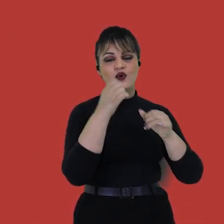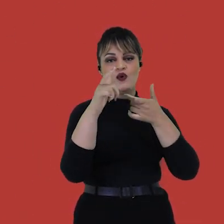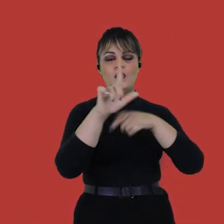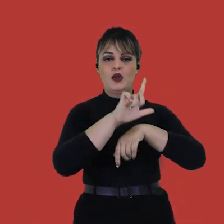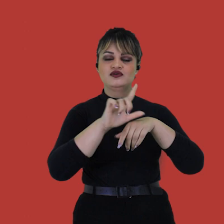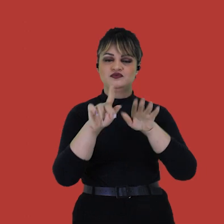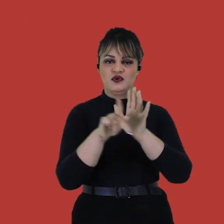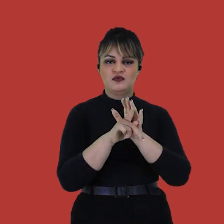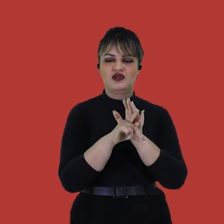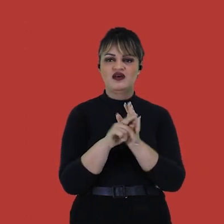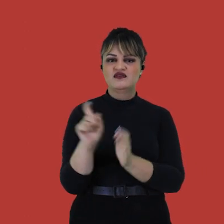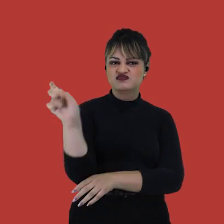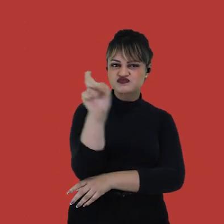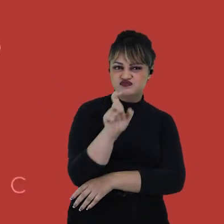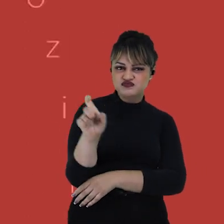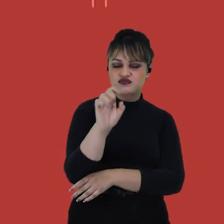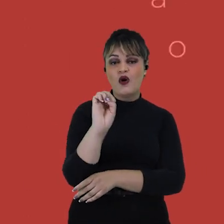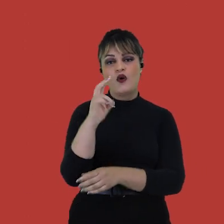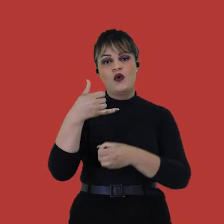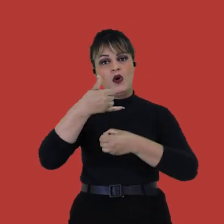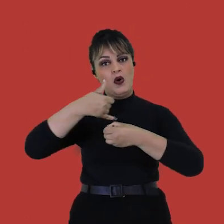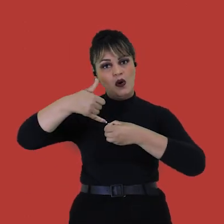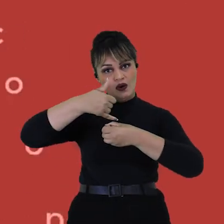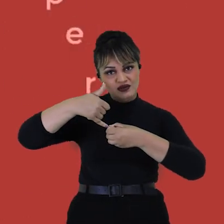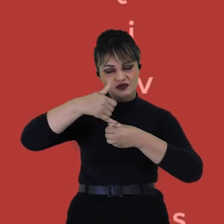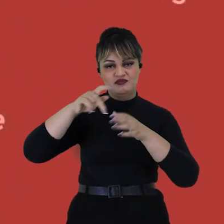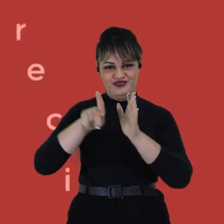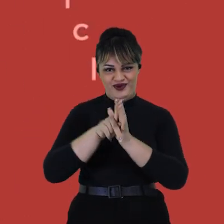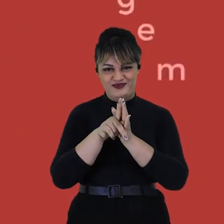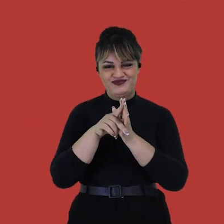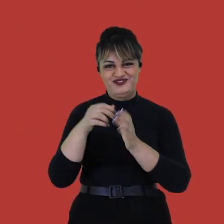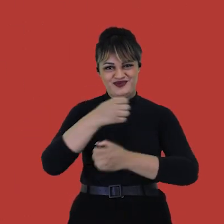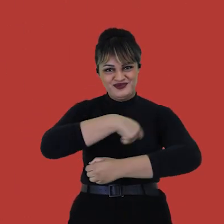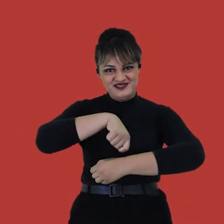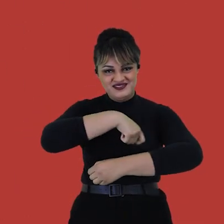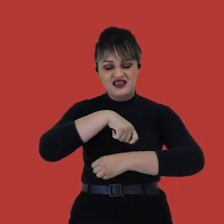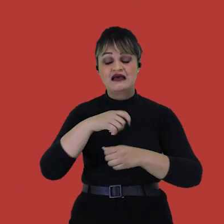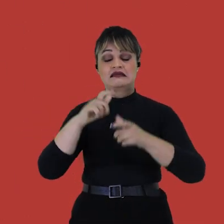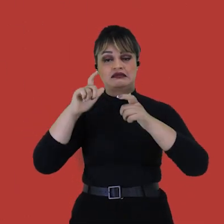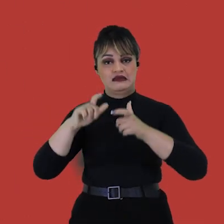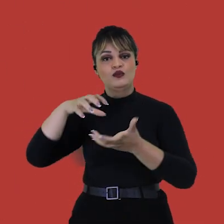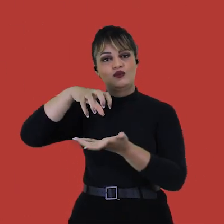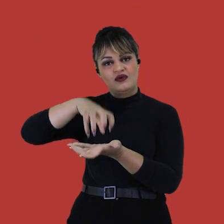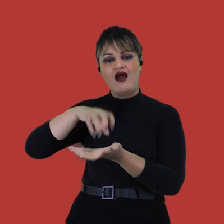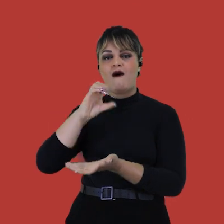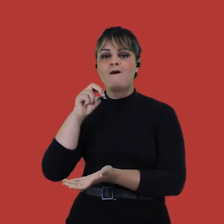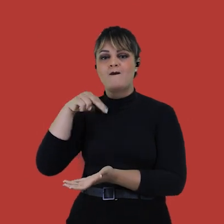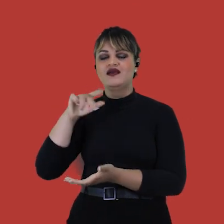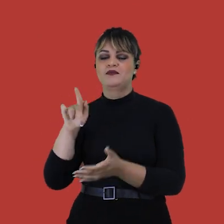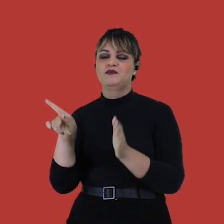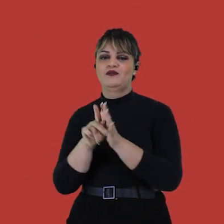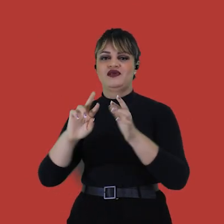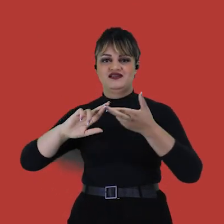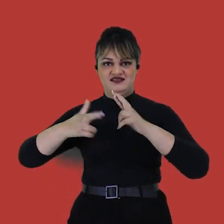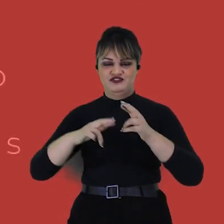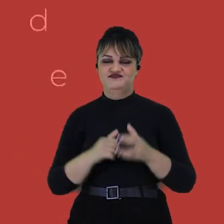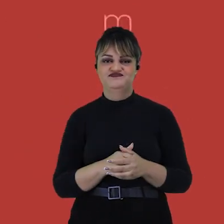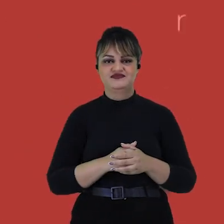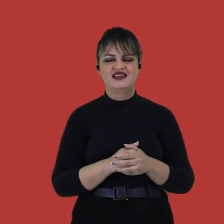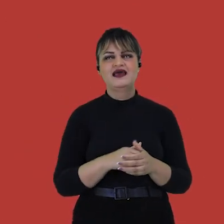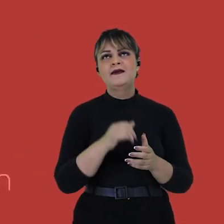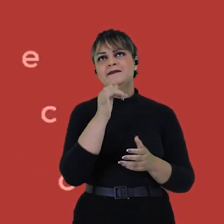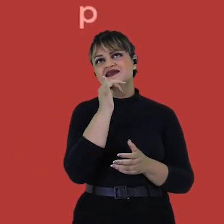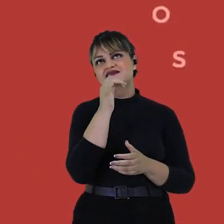especializadas. Aerozóis e óleo de cozinha são coletados por ONGs e cooperativas de reciclagem. Para outros